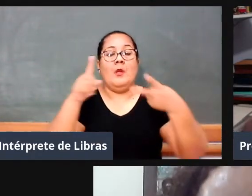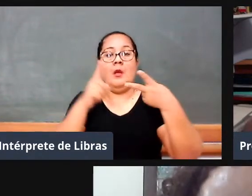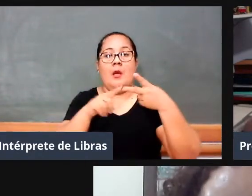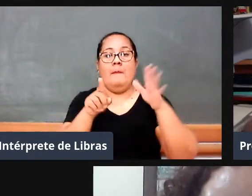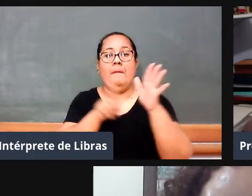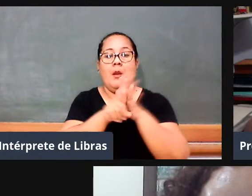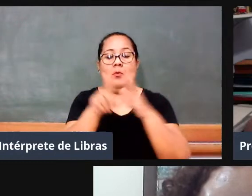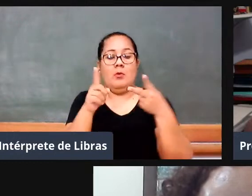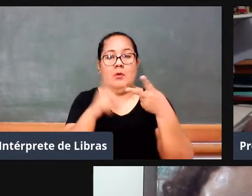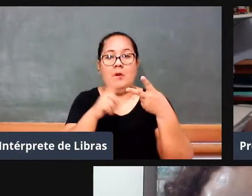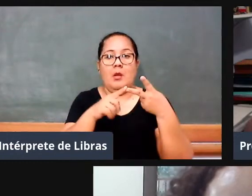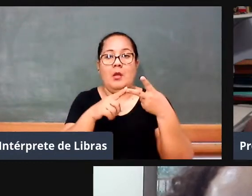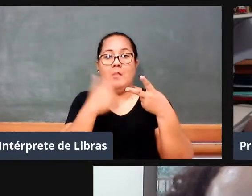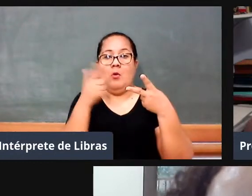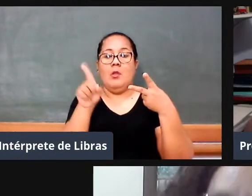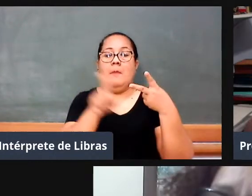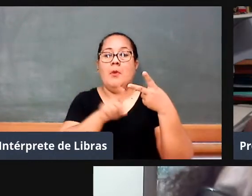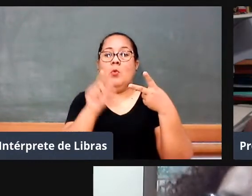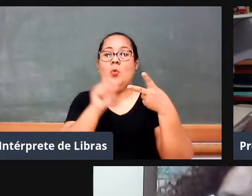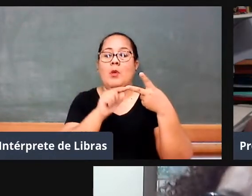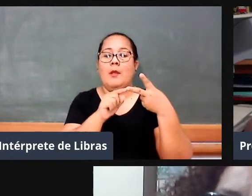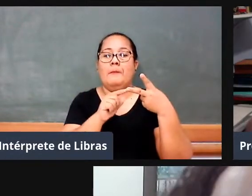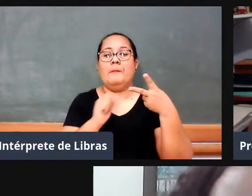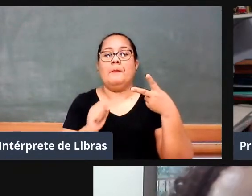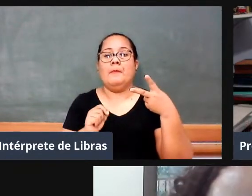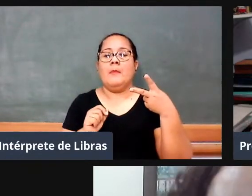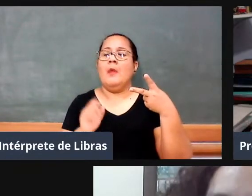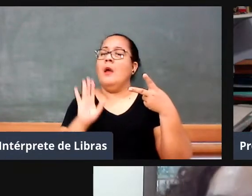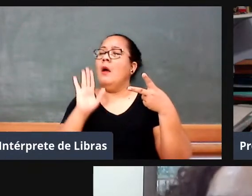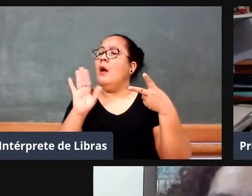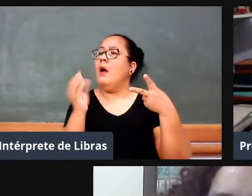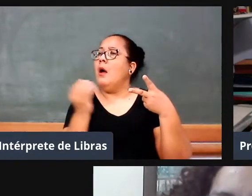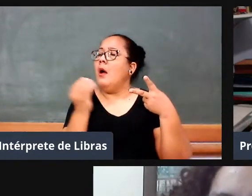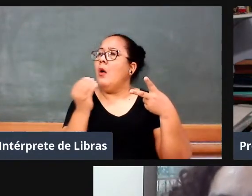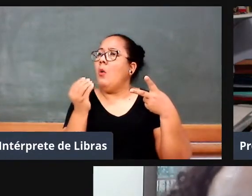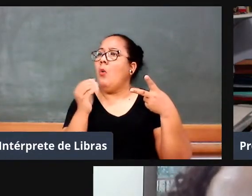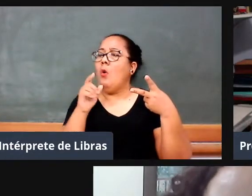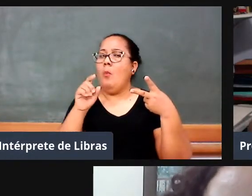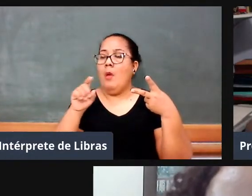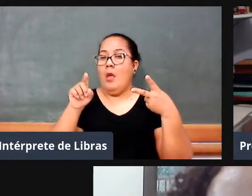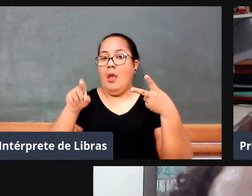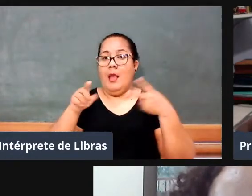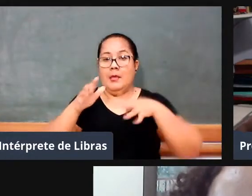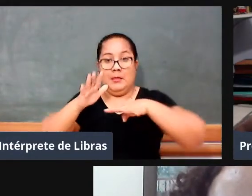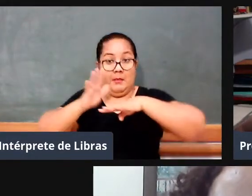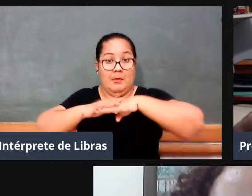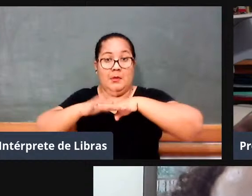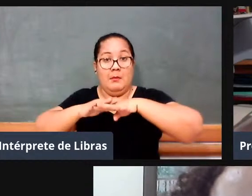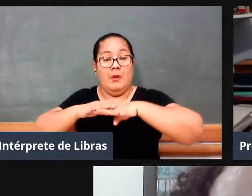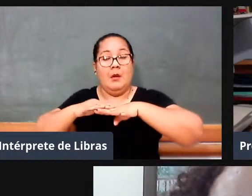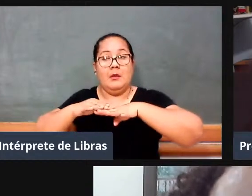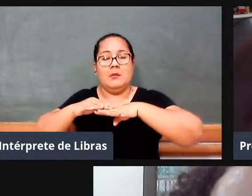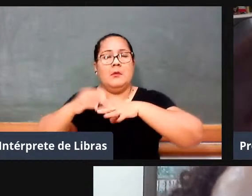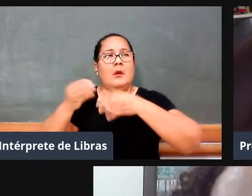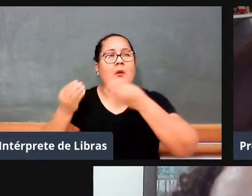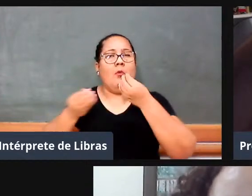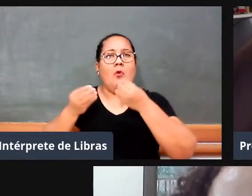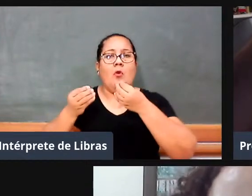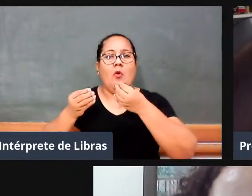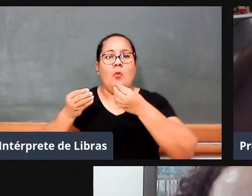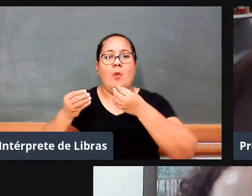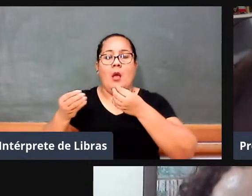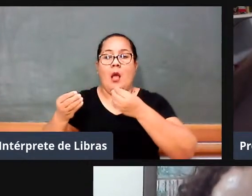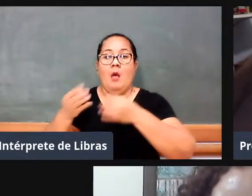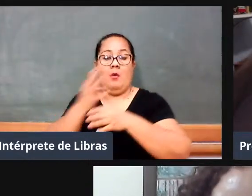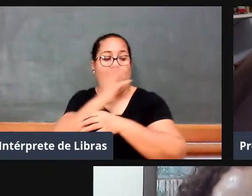Alceu Buzanelo, que ele pergunta como fica o ensino da matemática no novo ensino